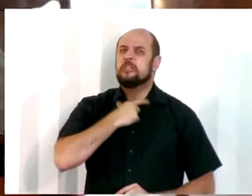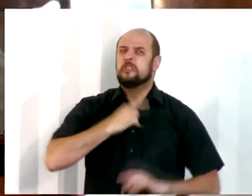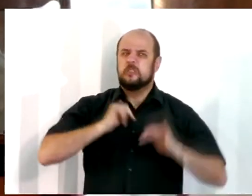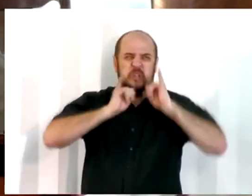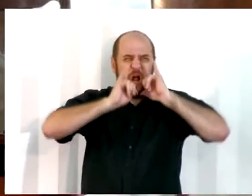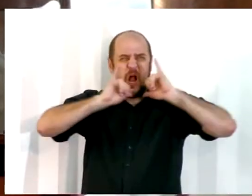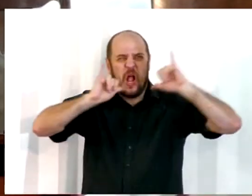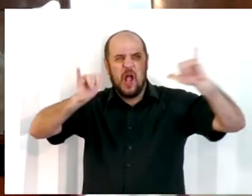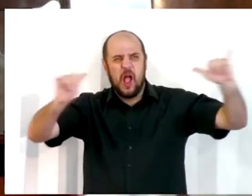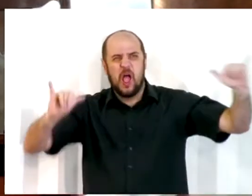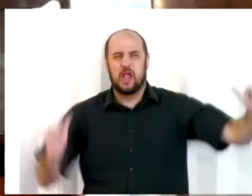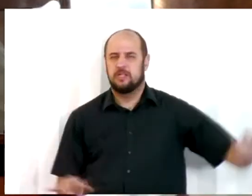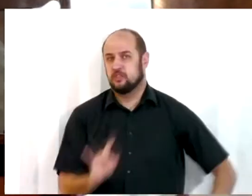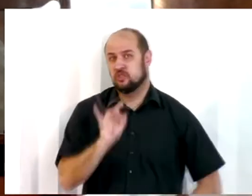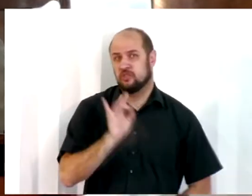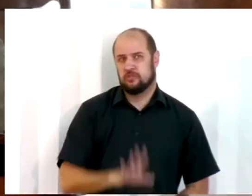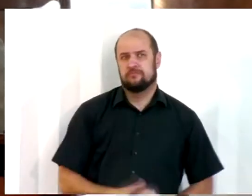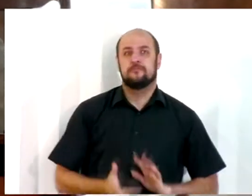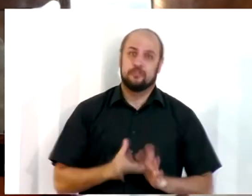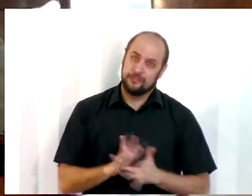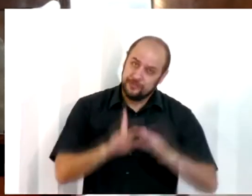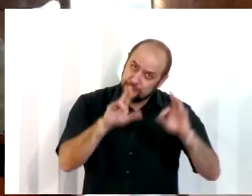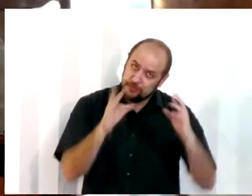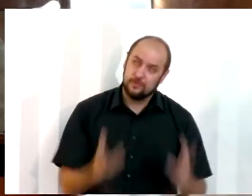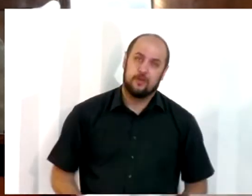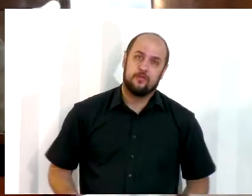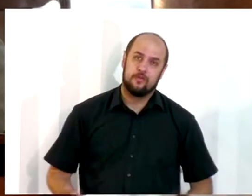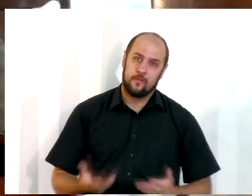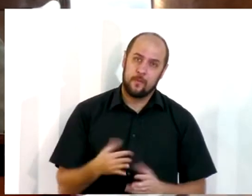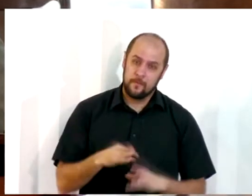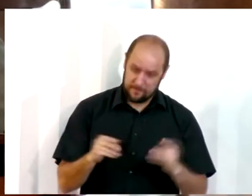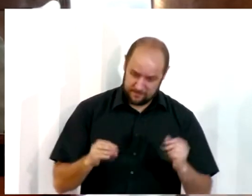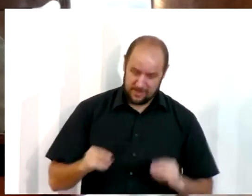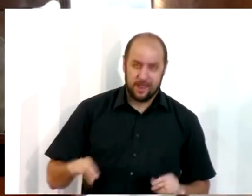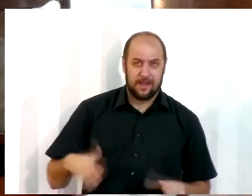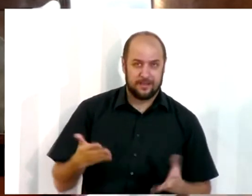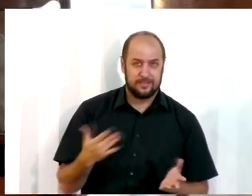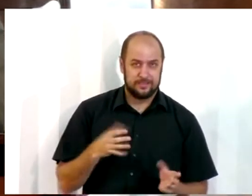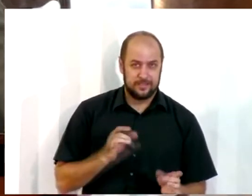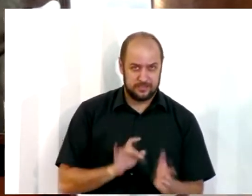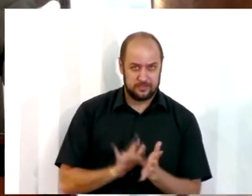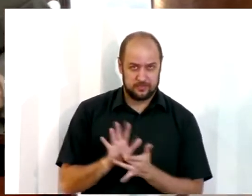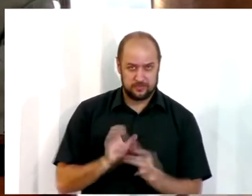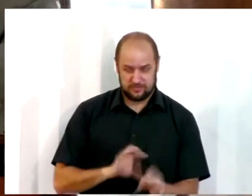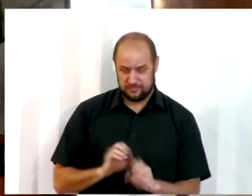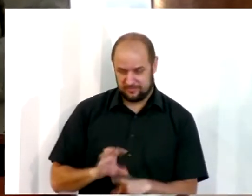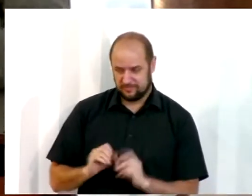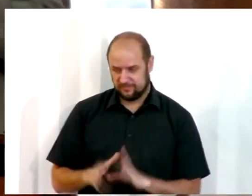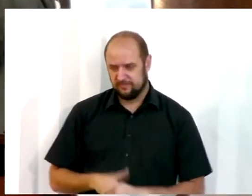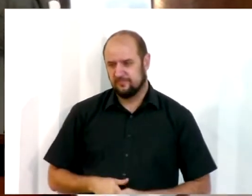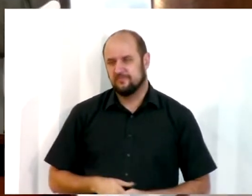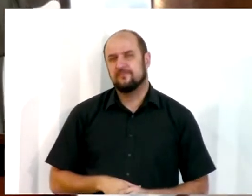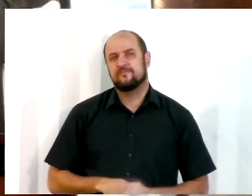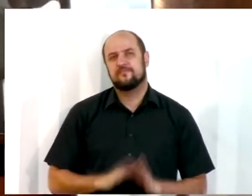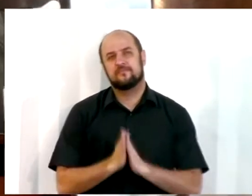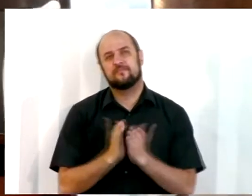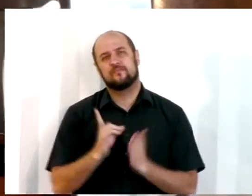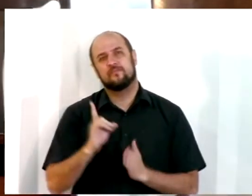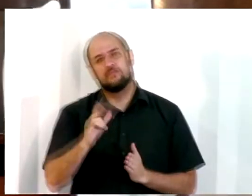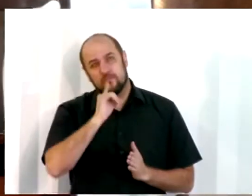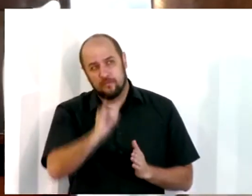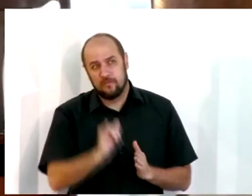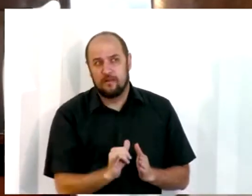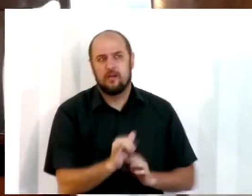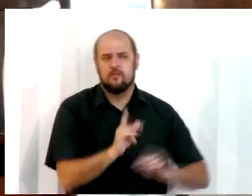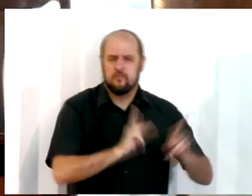plenos pulmões. Jesus fez muito isso também na beira da praia. A palavra de Deus, então, ela é anelada pelo povo.